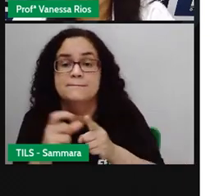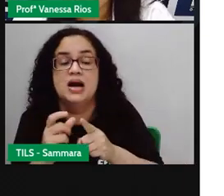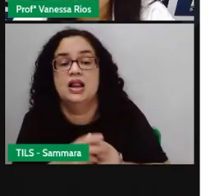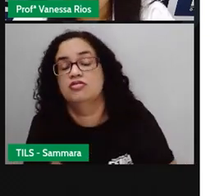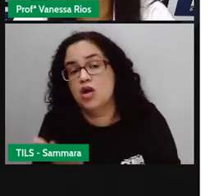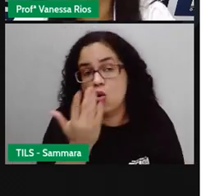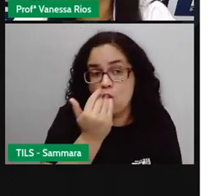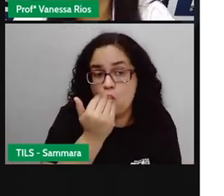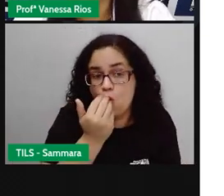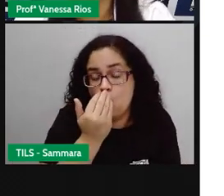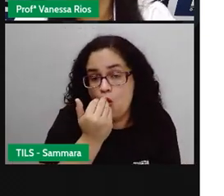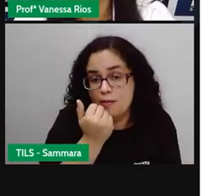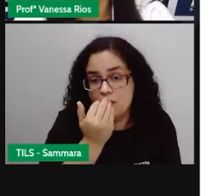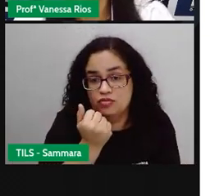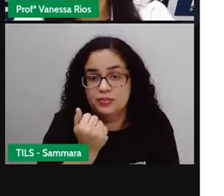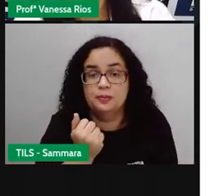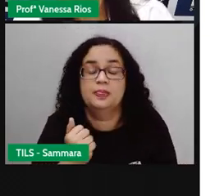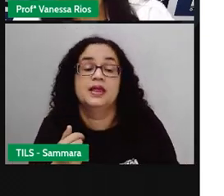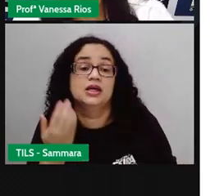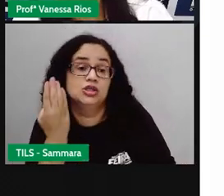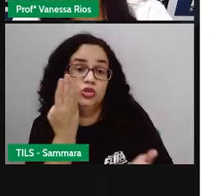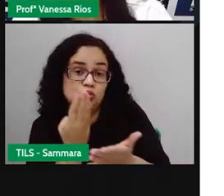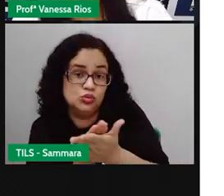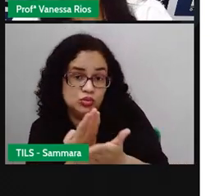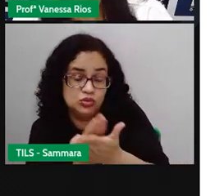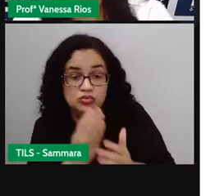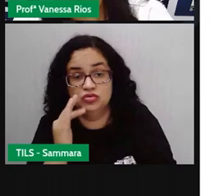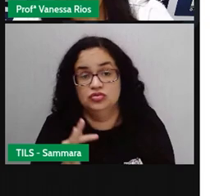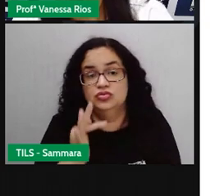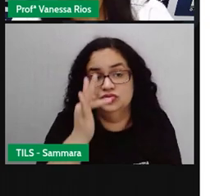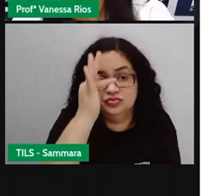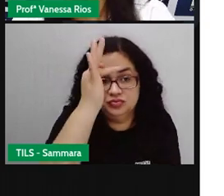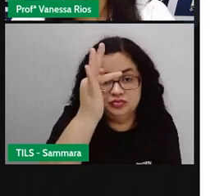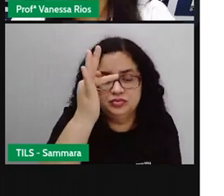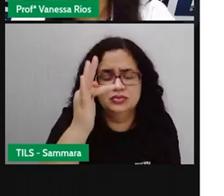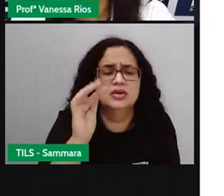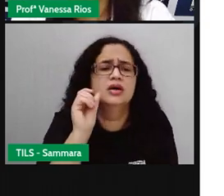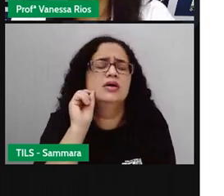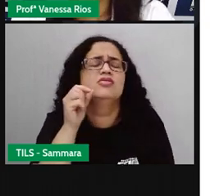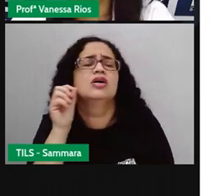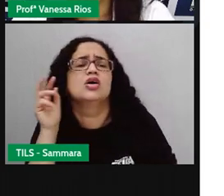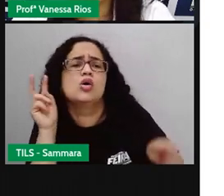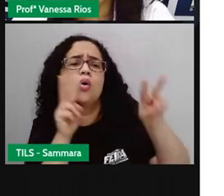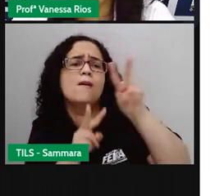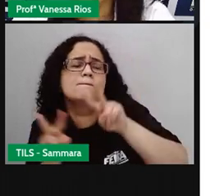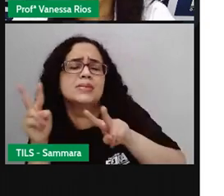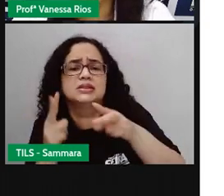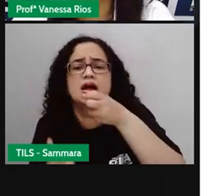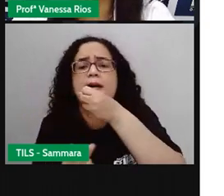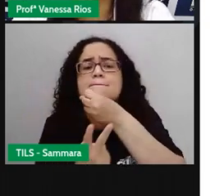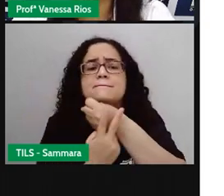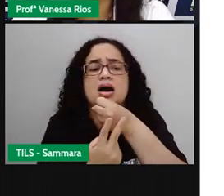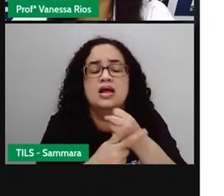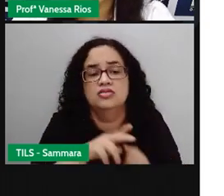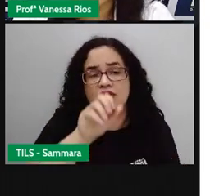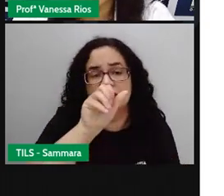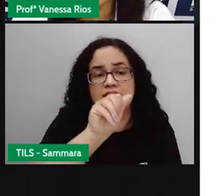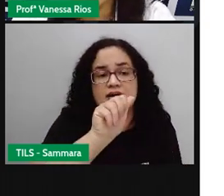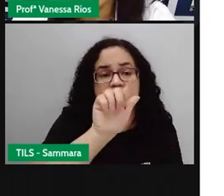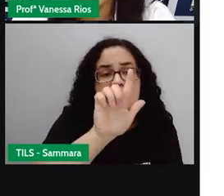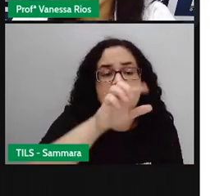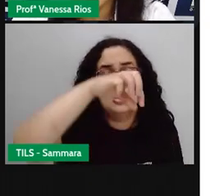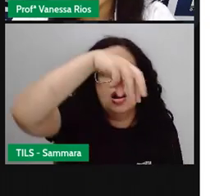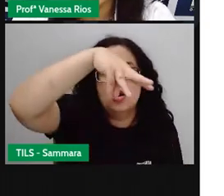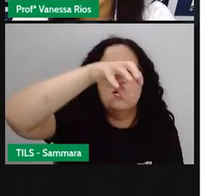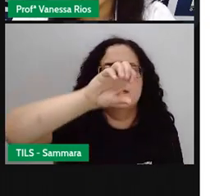almoça e a palavra estudará. O que que a gente observa aí da palavra almoça?